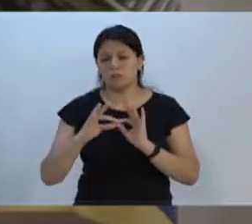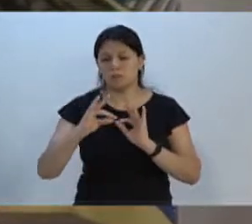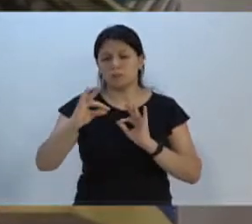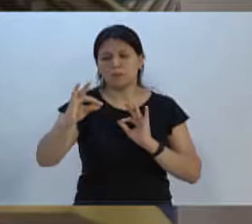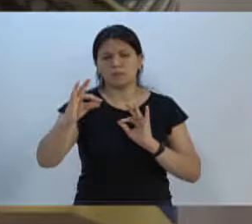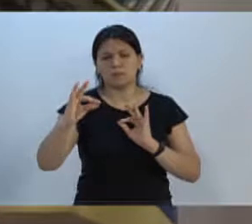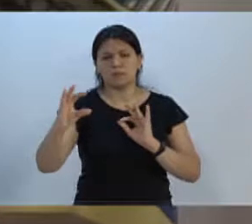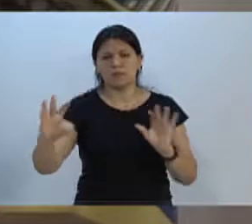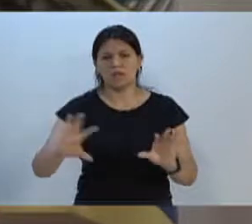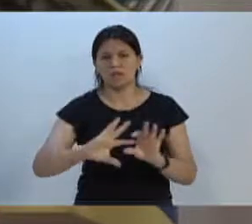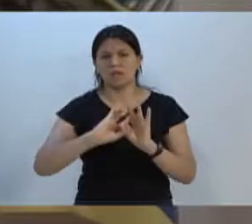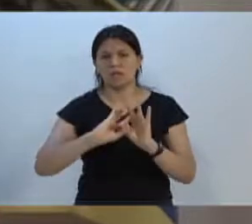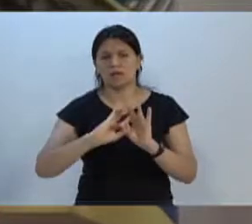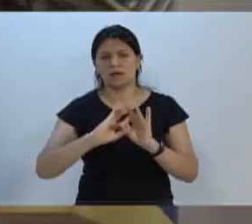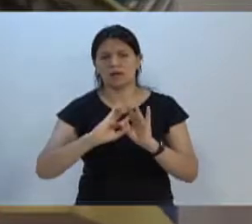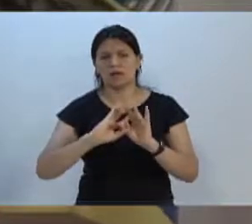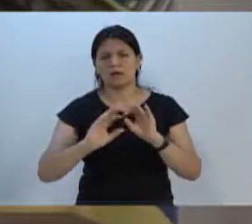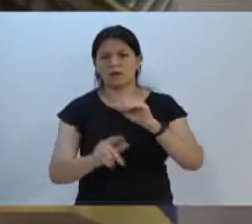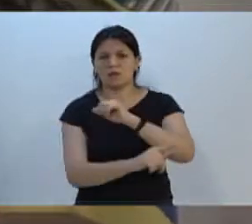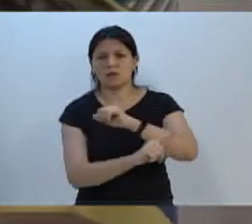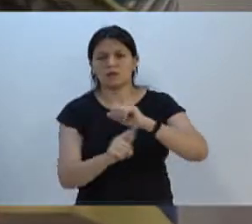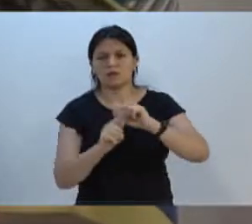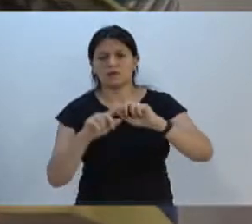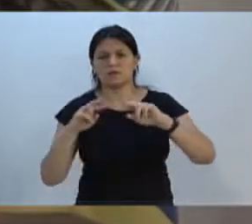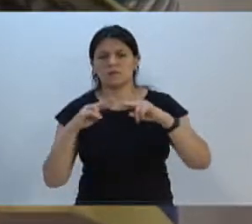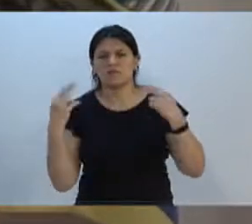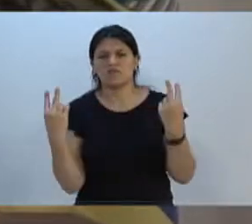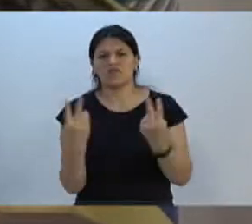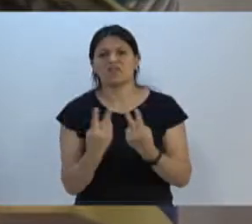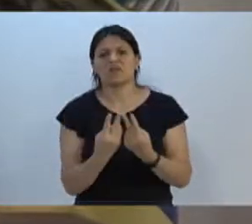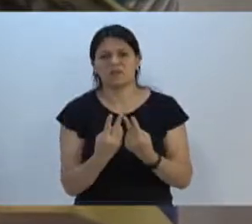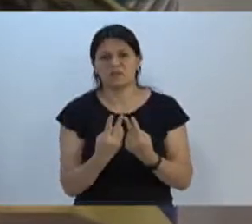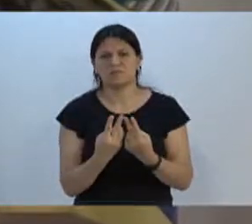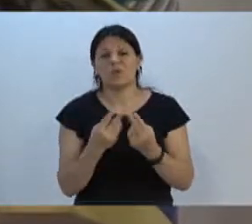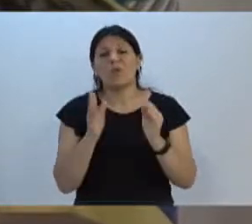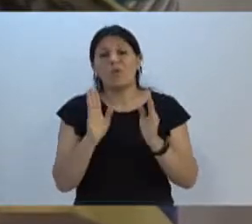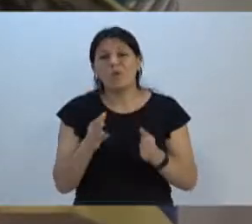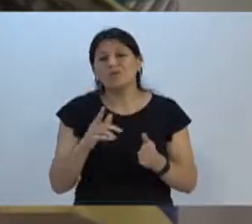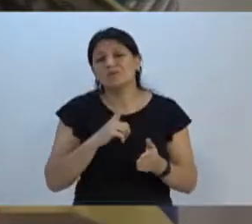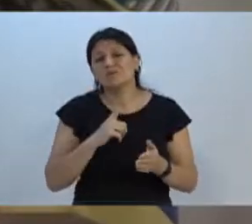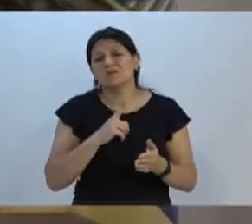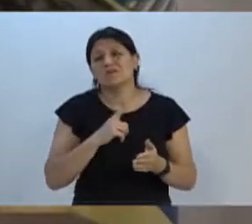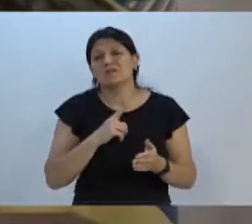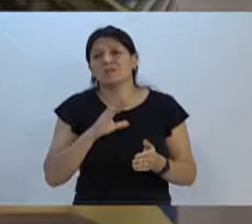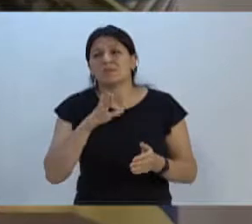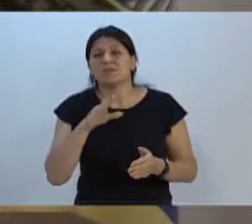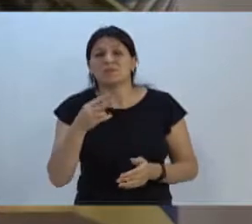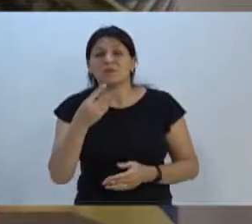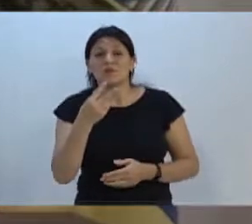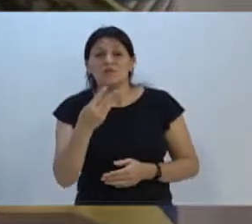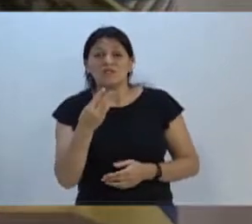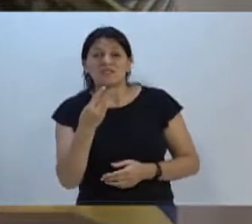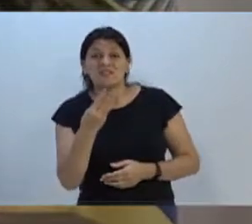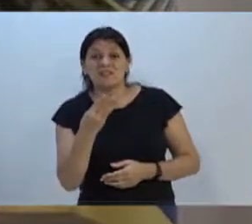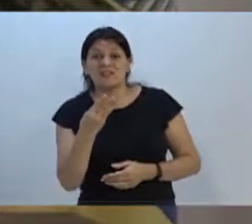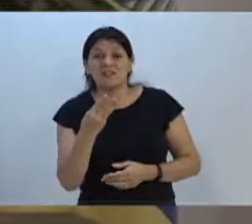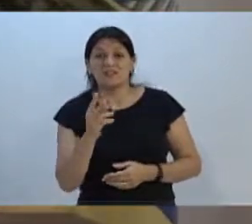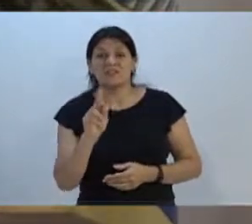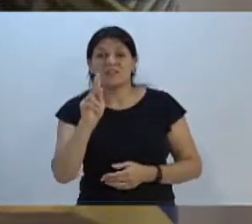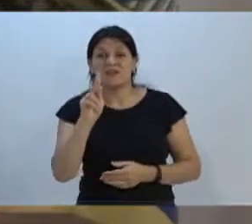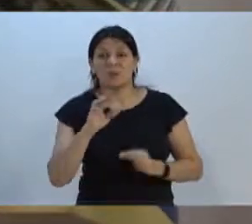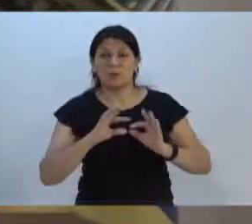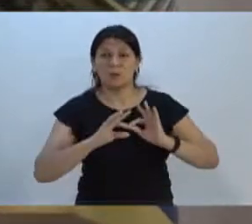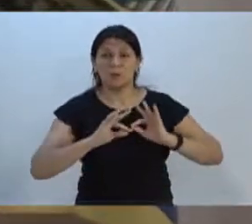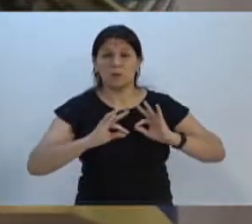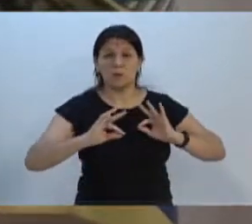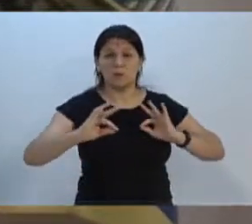com a Grande Velha. E hoje nós temos dificuldades, seja a distância, é 23 quilômetros. Olhem bem a